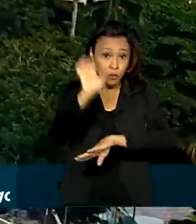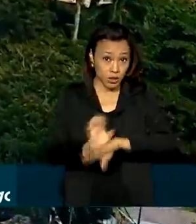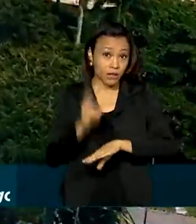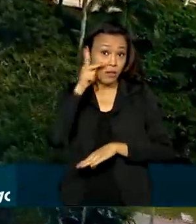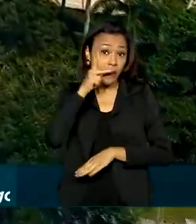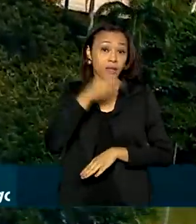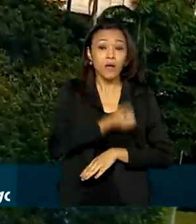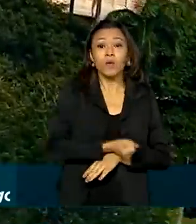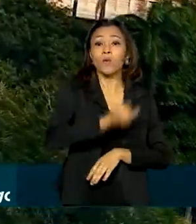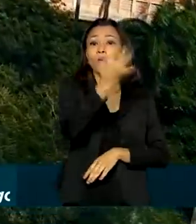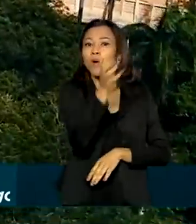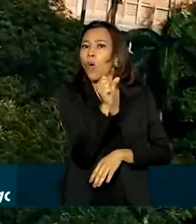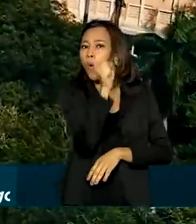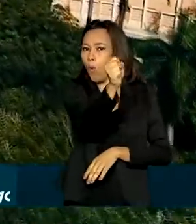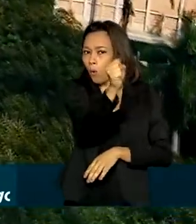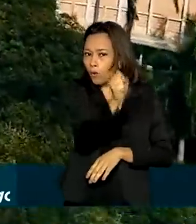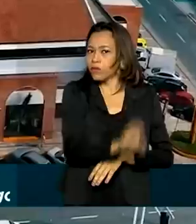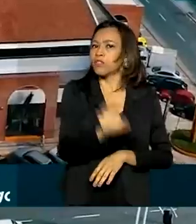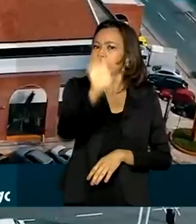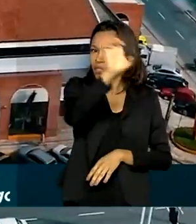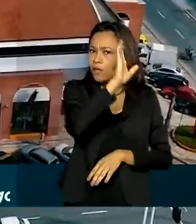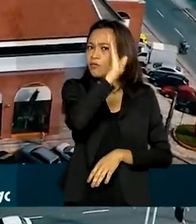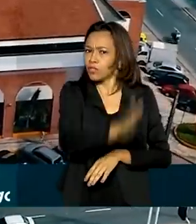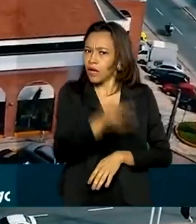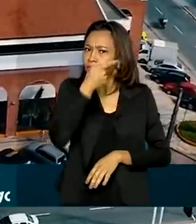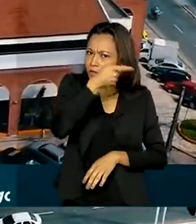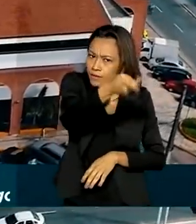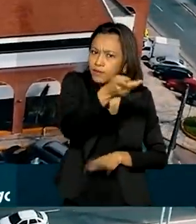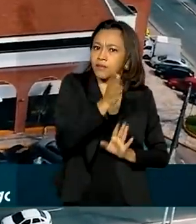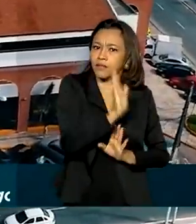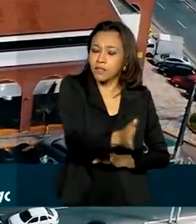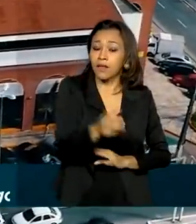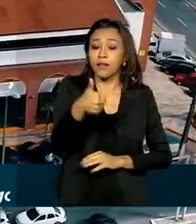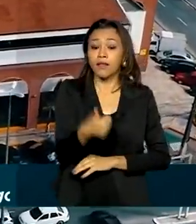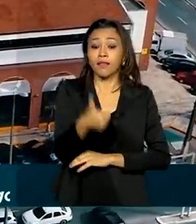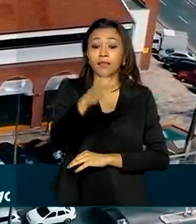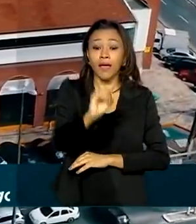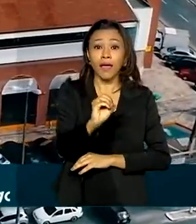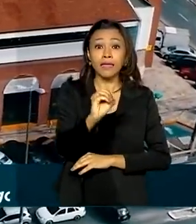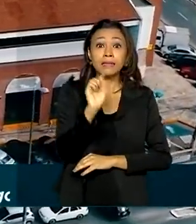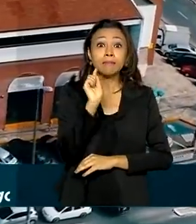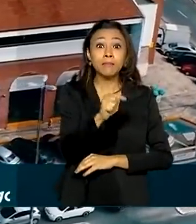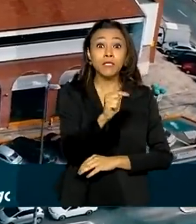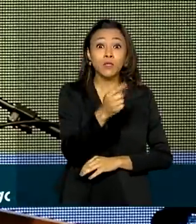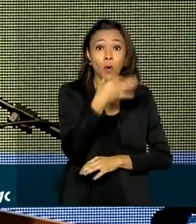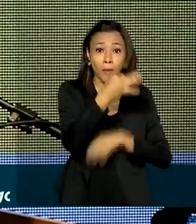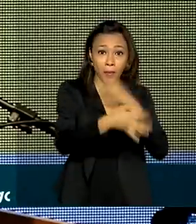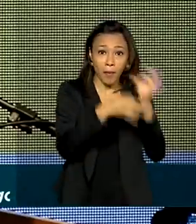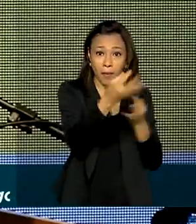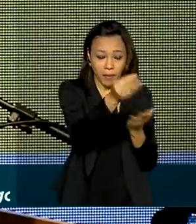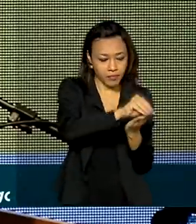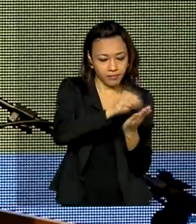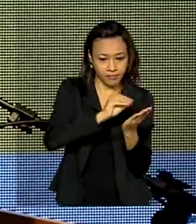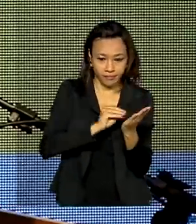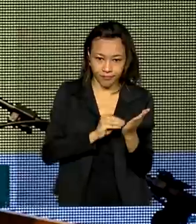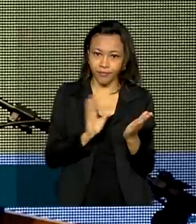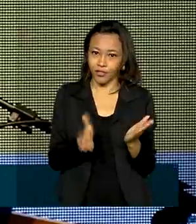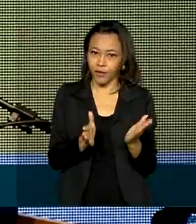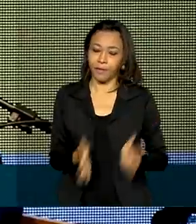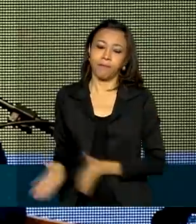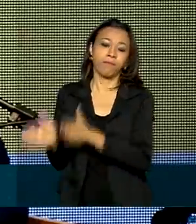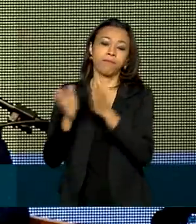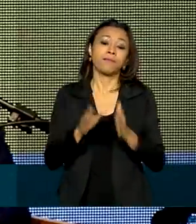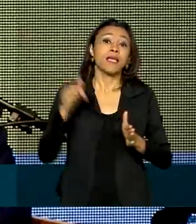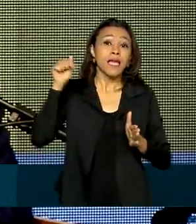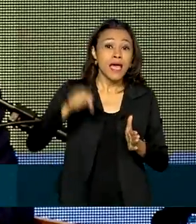oito estados já receberam ações do programa, com mais de 10 mil contribuições. Essa mobilização tem